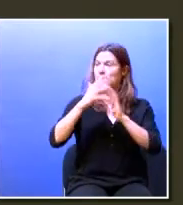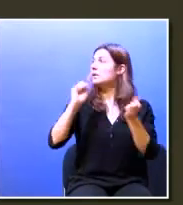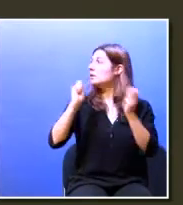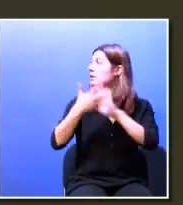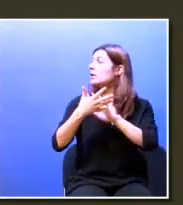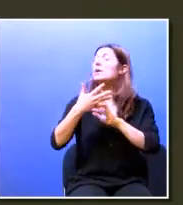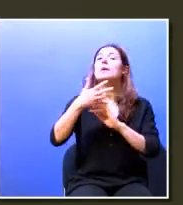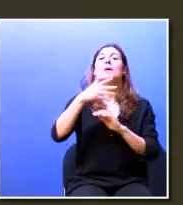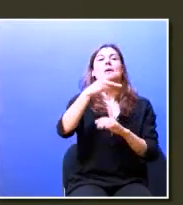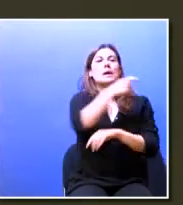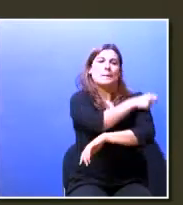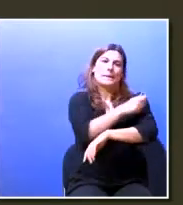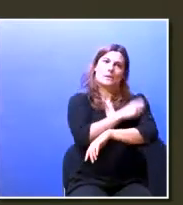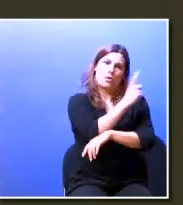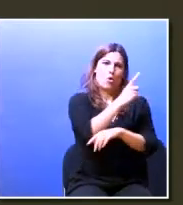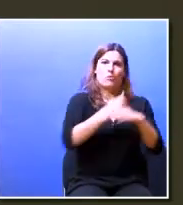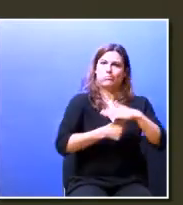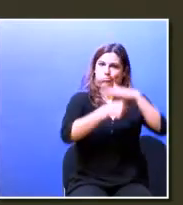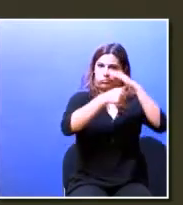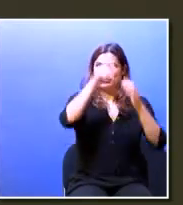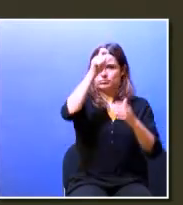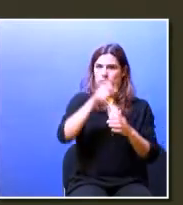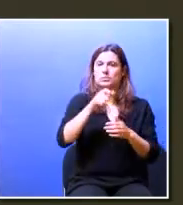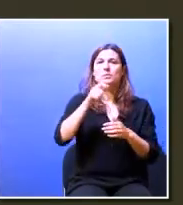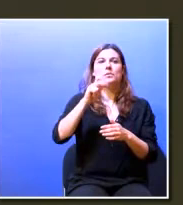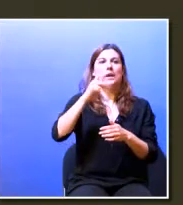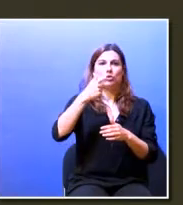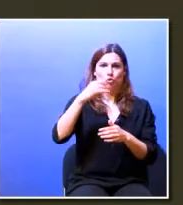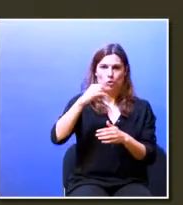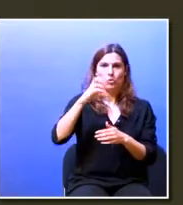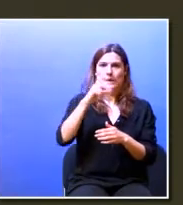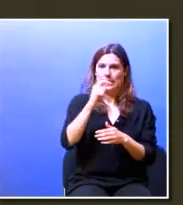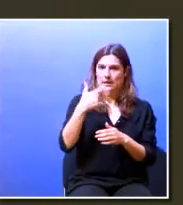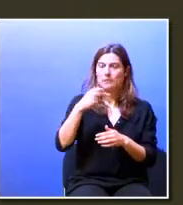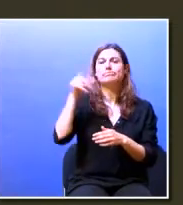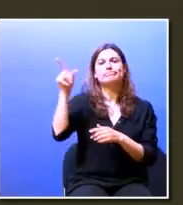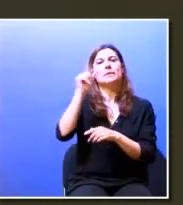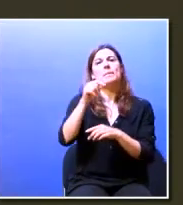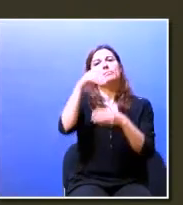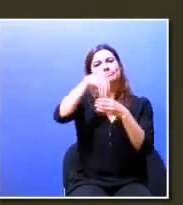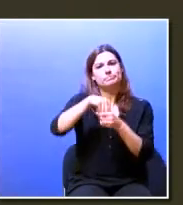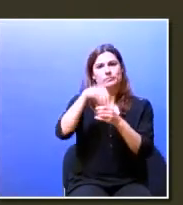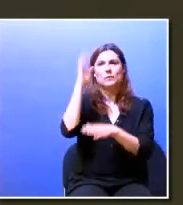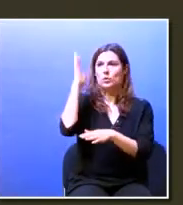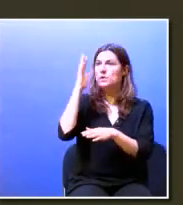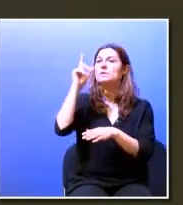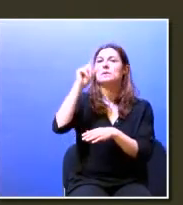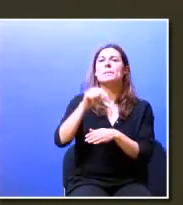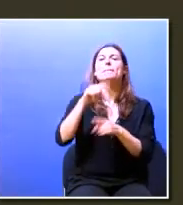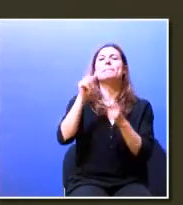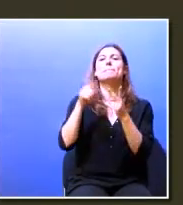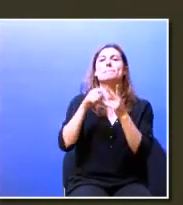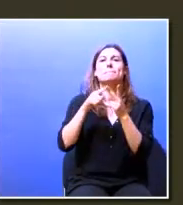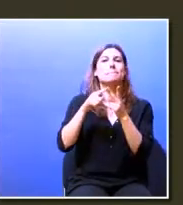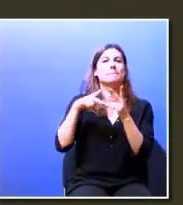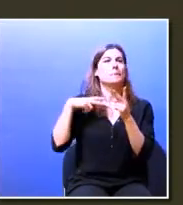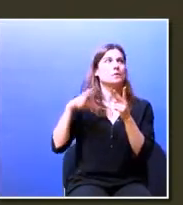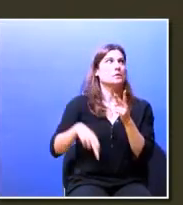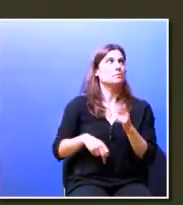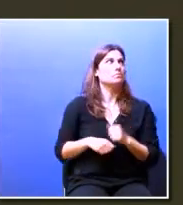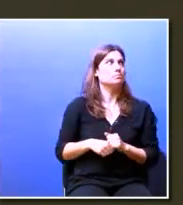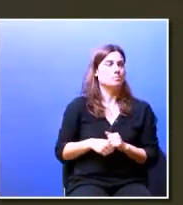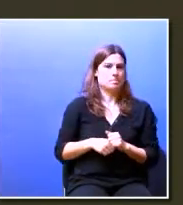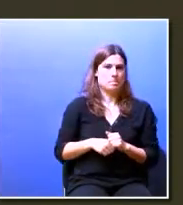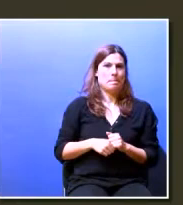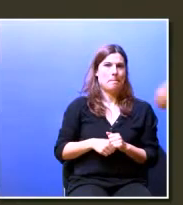do Instituto Universitário de Lisboa. O professor António Caetano é também membro da Comissão Organizadora deste Congresso. Chamo também o doutor Mário Martins,